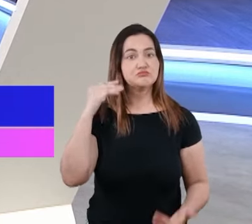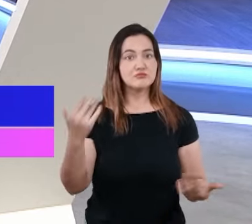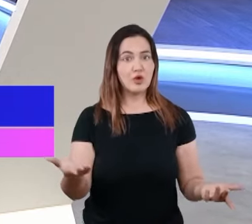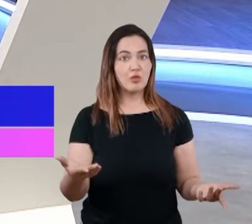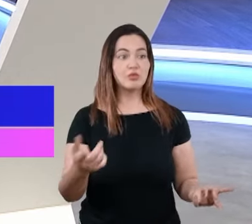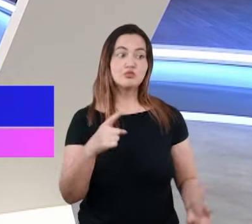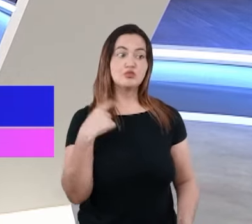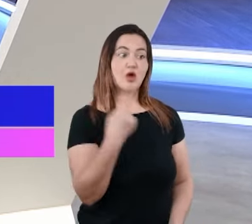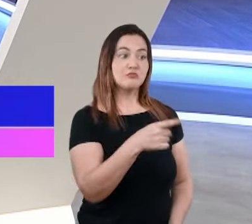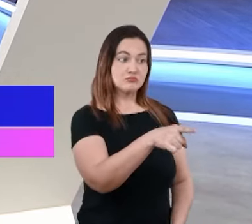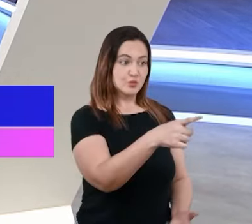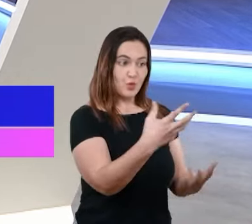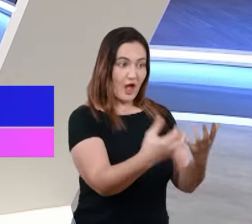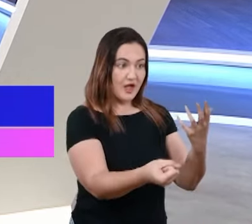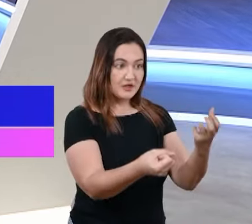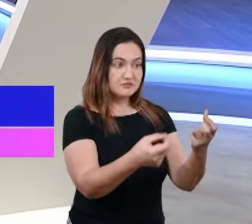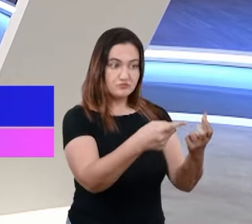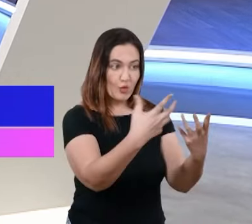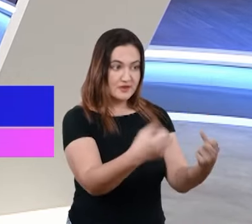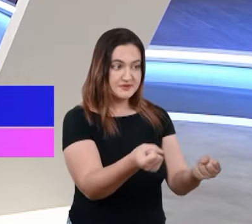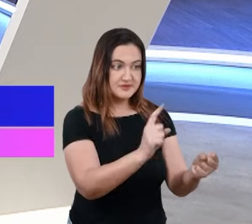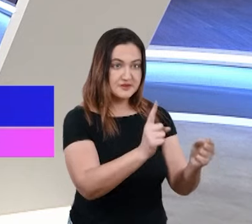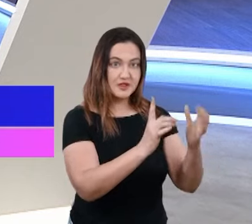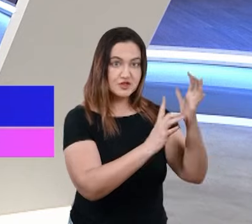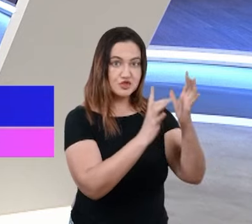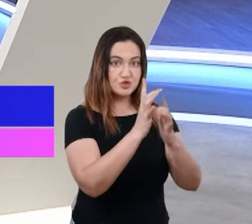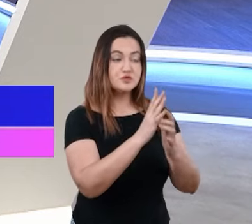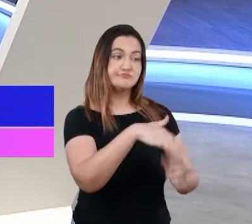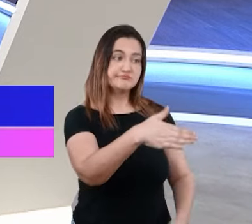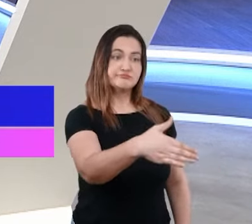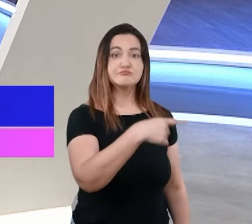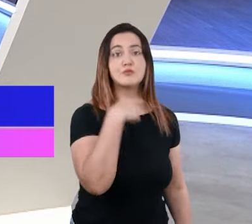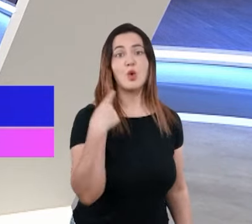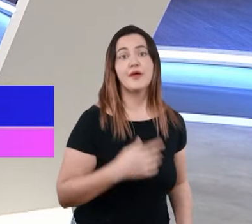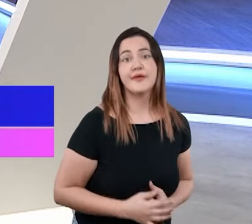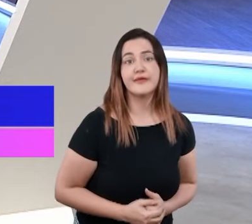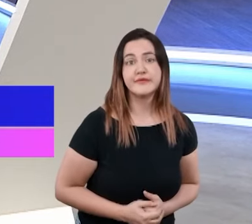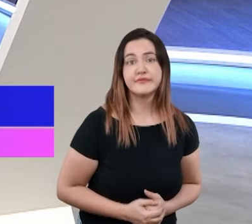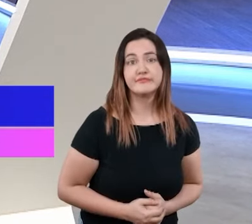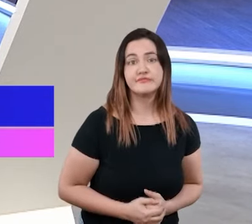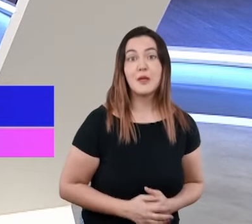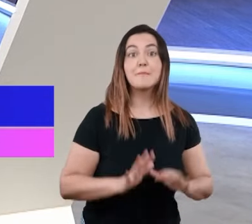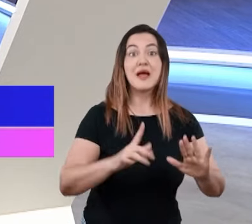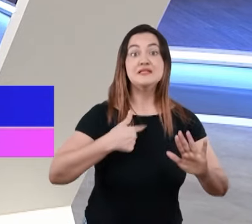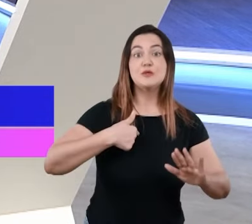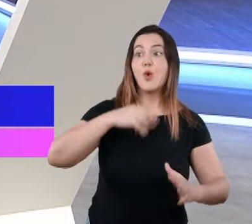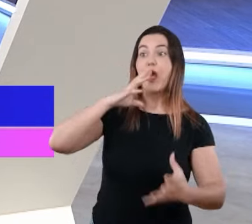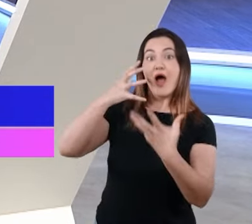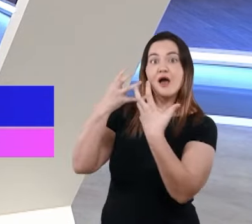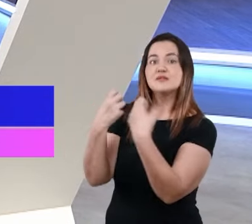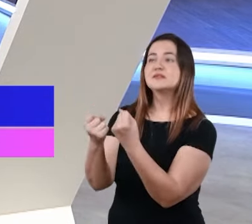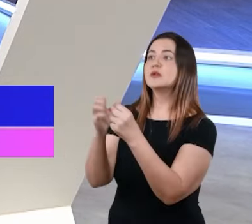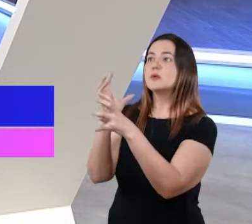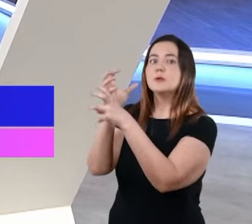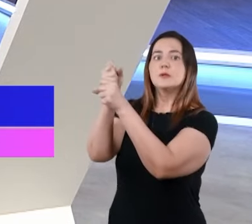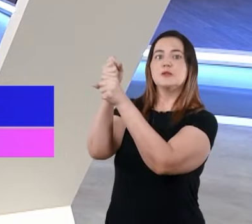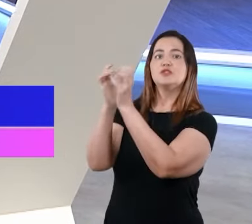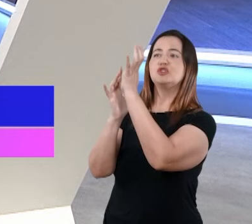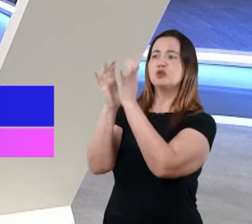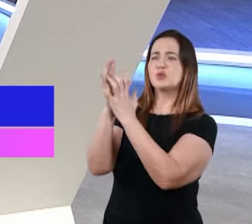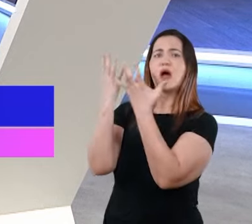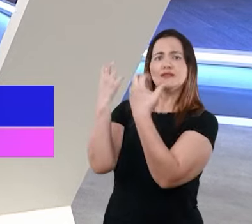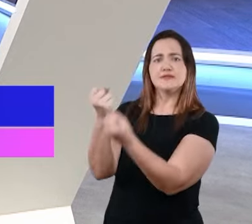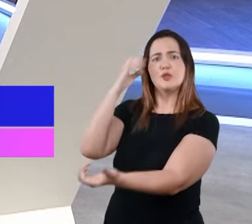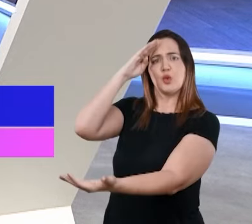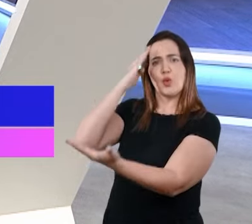Embora, para nós, seres humanos, existam pecados com menor ou maior consequência, para Deus,